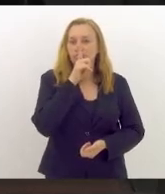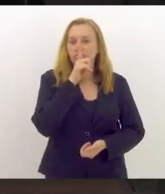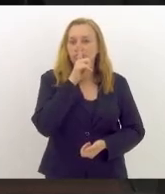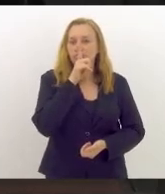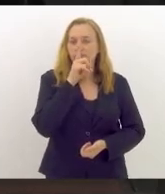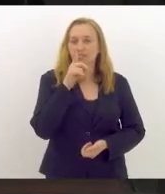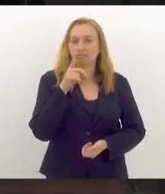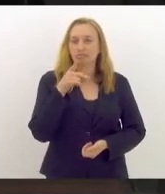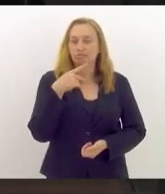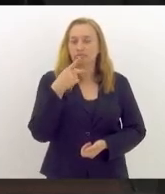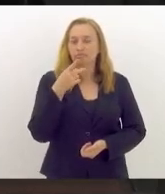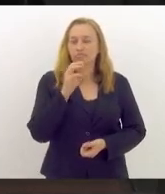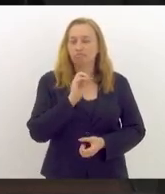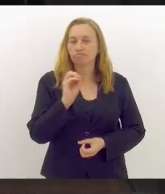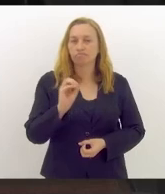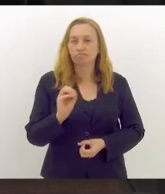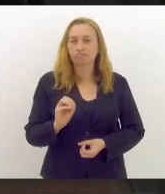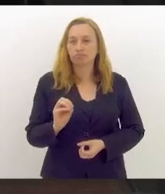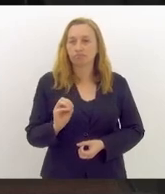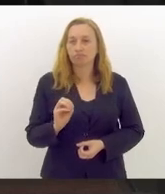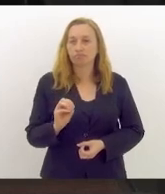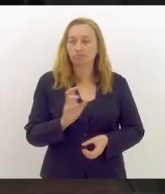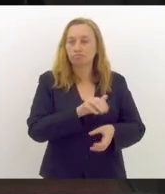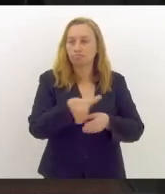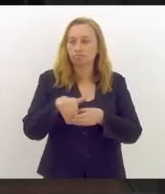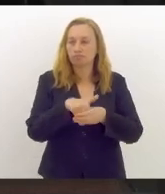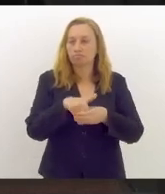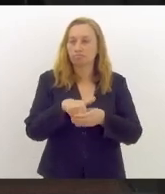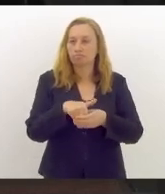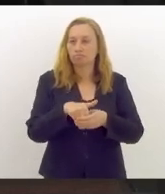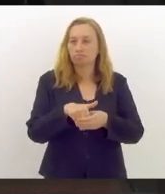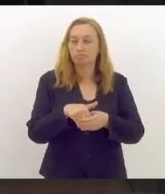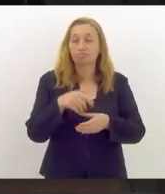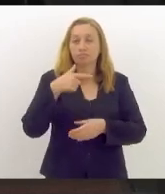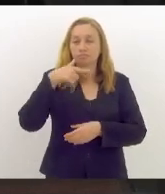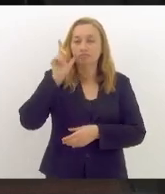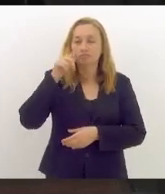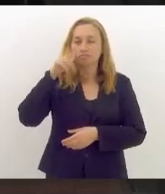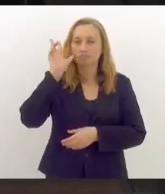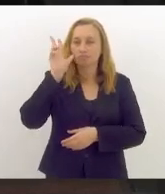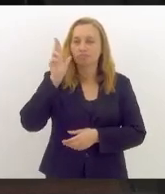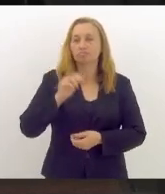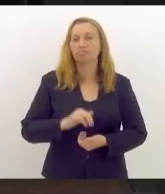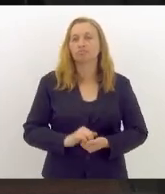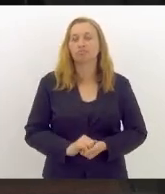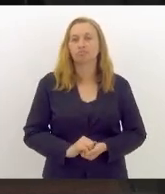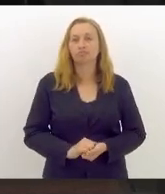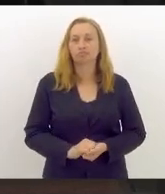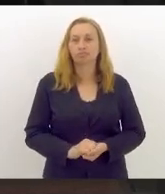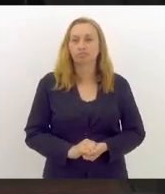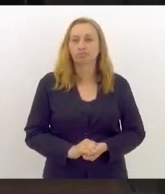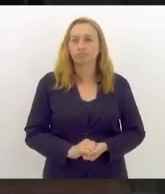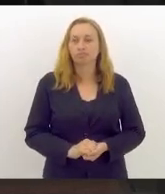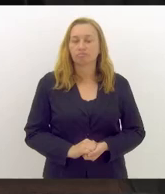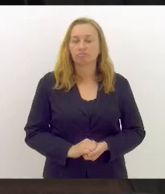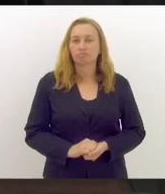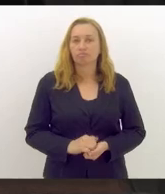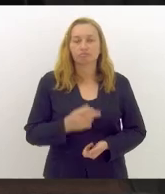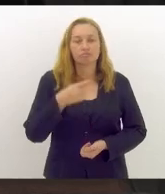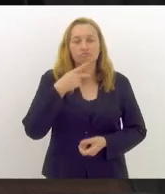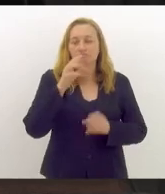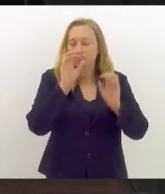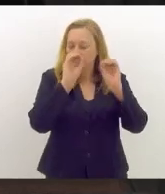manifestou até o presente momento sobre as eleições, diante ontem, diante ontem, não fez nenhum